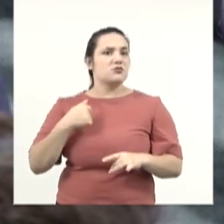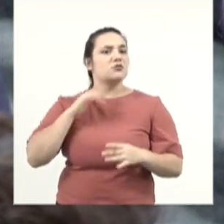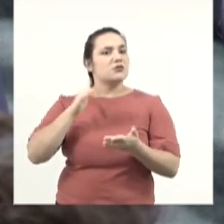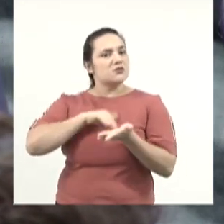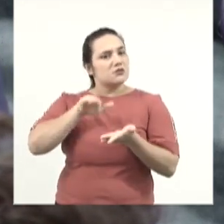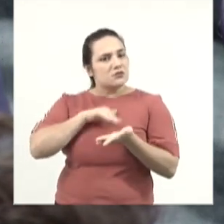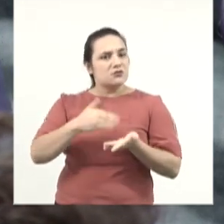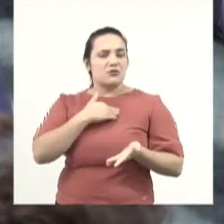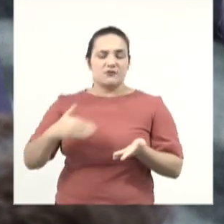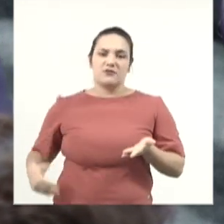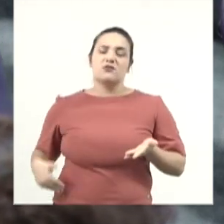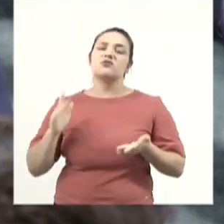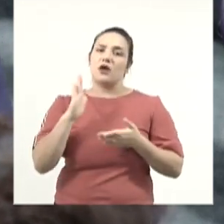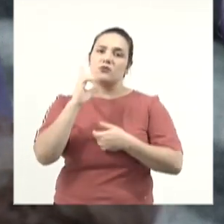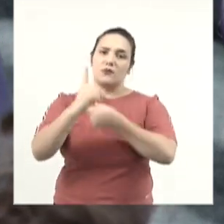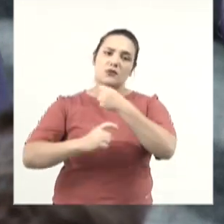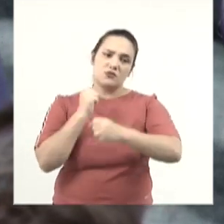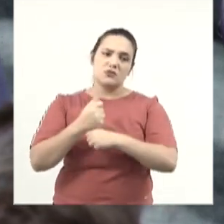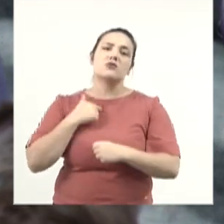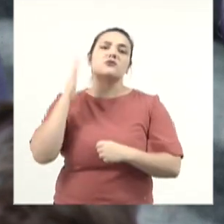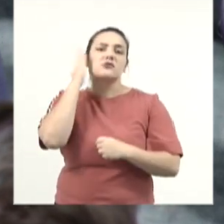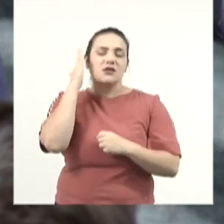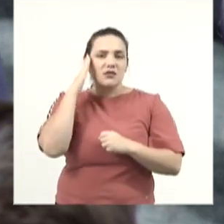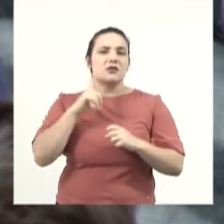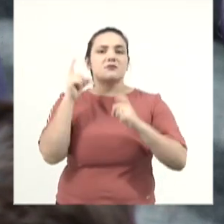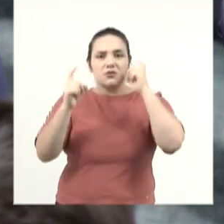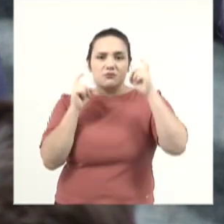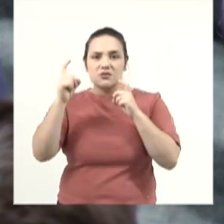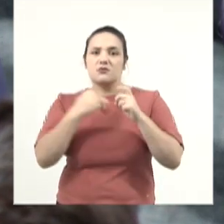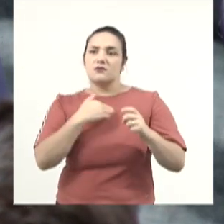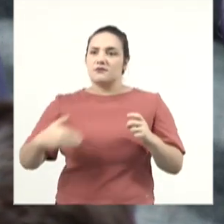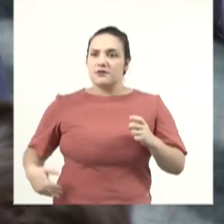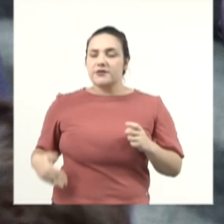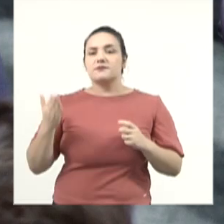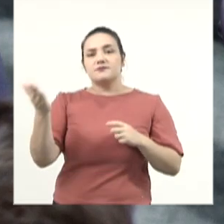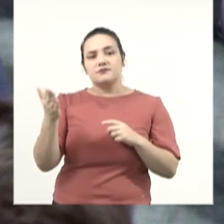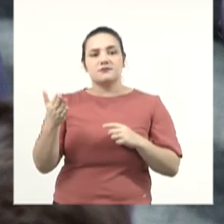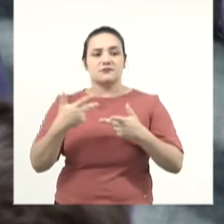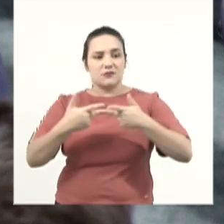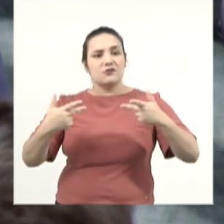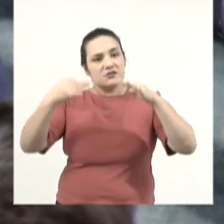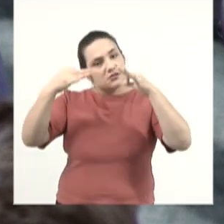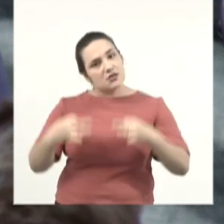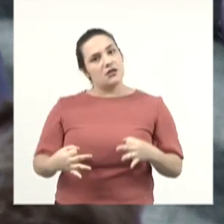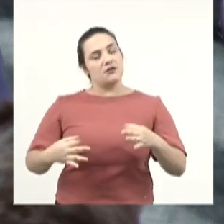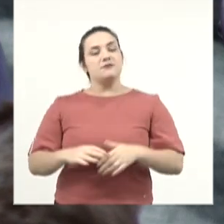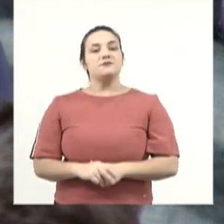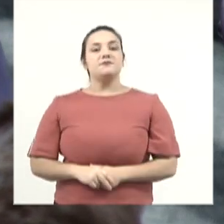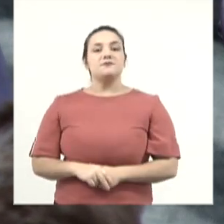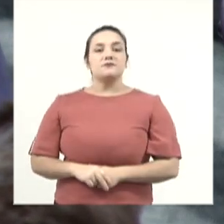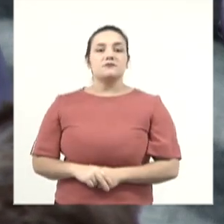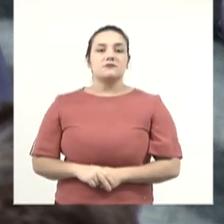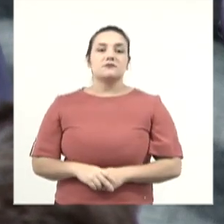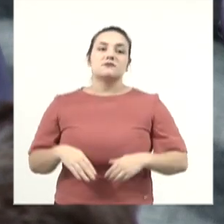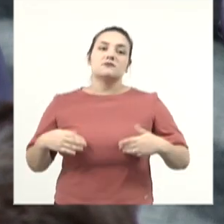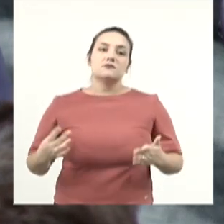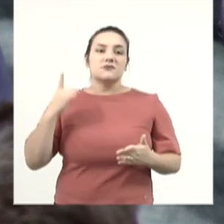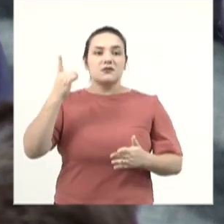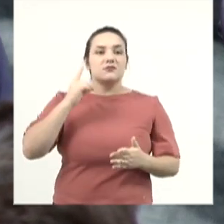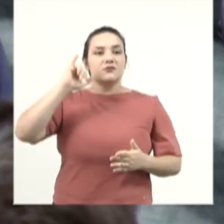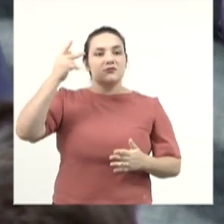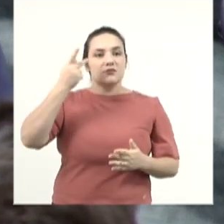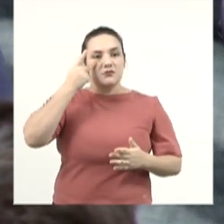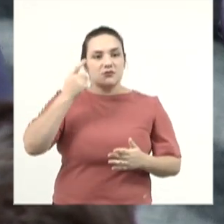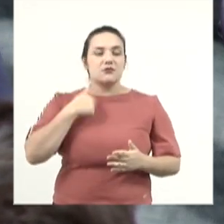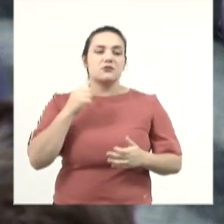secretário de governo por um ano e sei a preocupação do nosso governador com as coisas certas. E aí o deputado João Henrique,